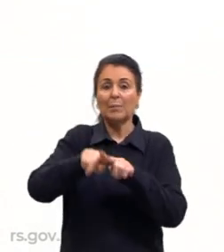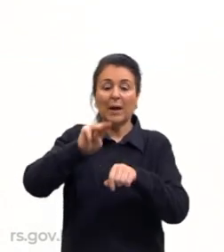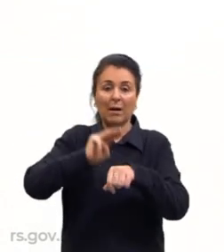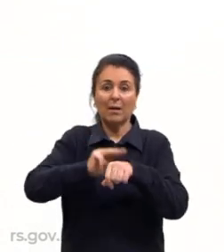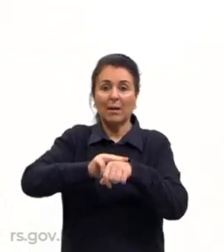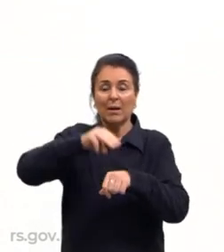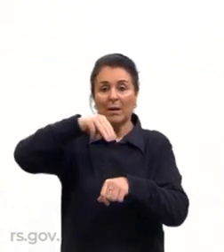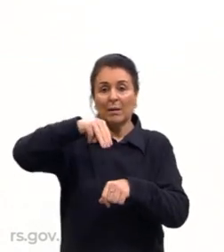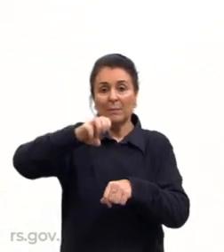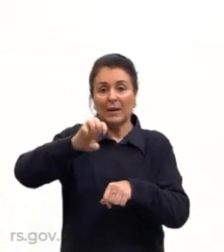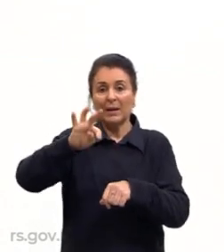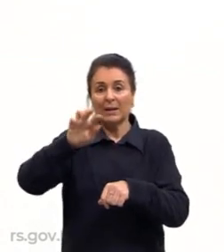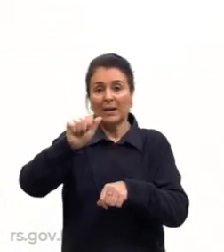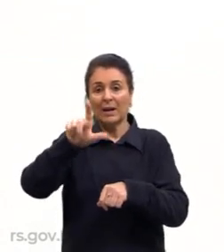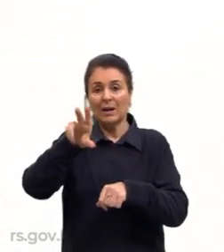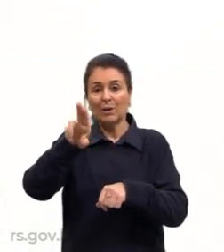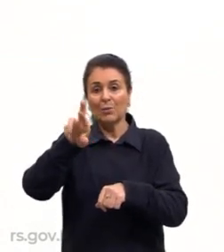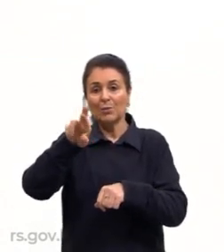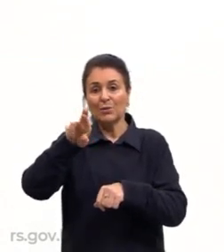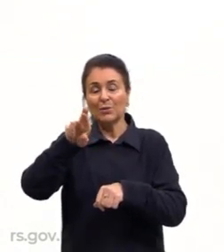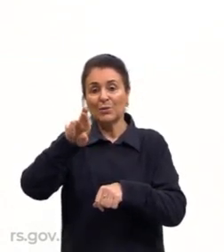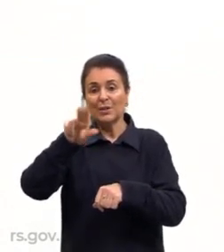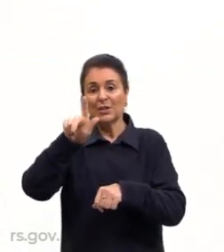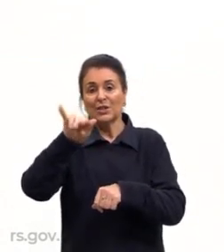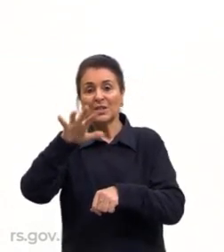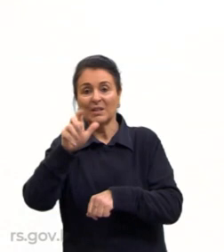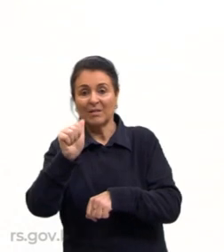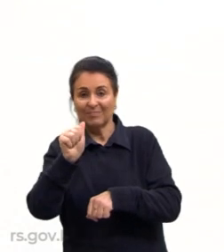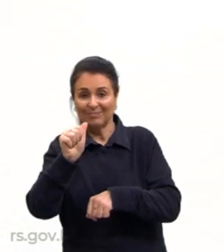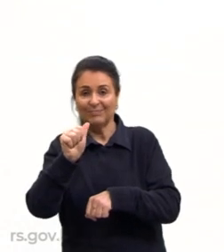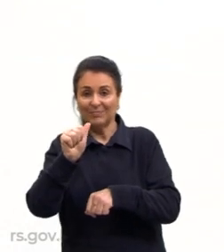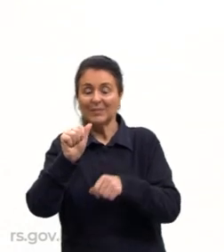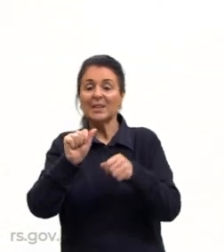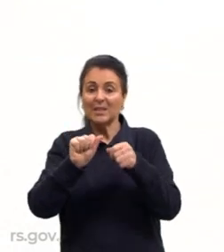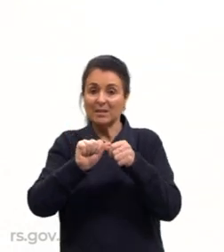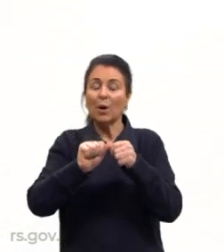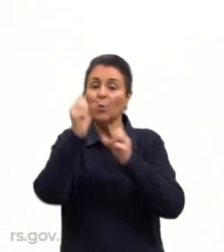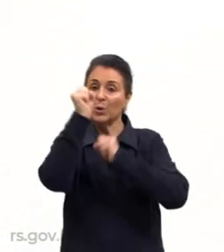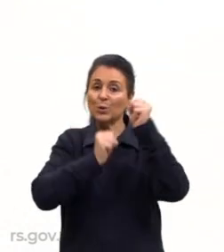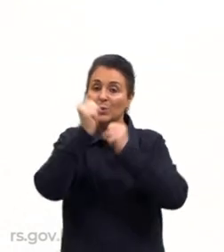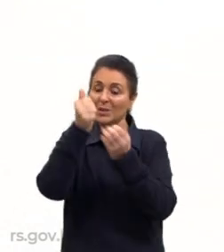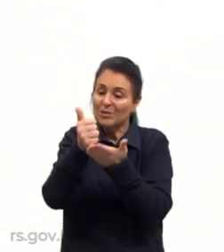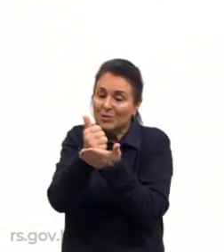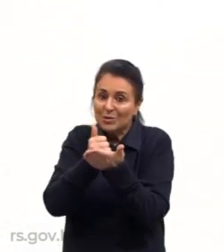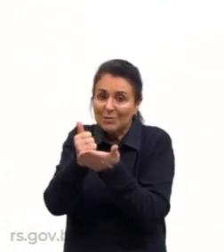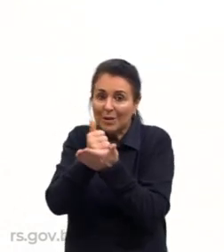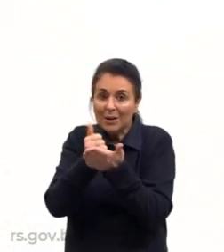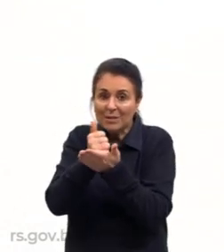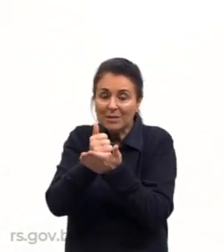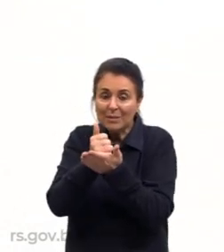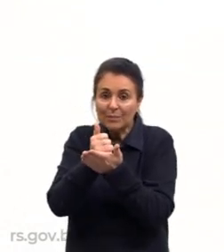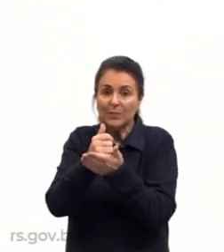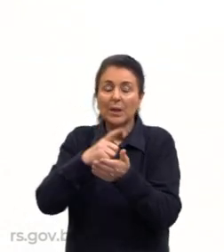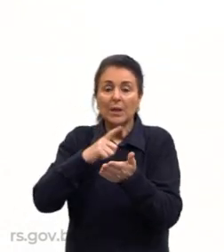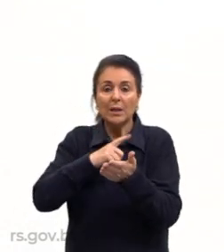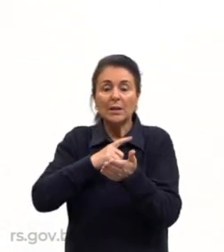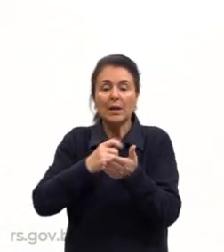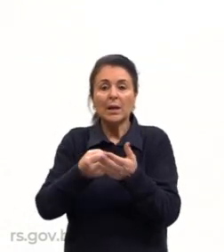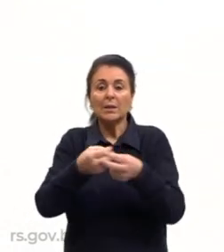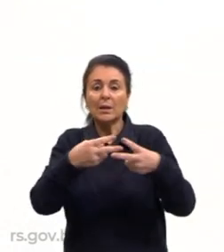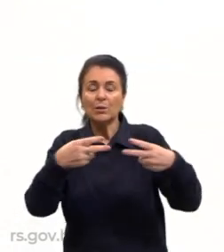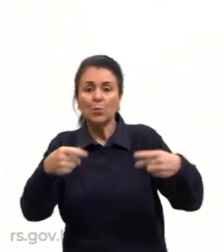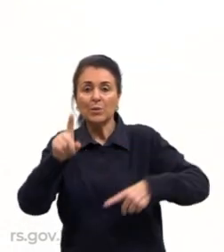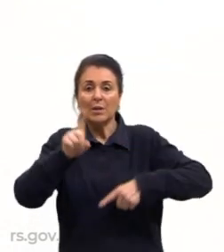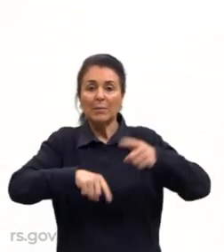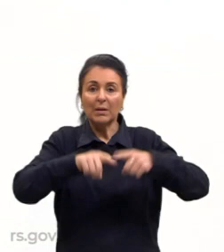questão da base para as outras. E aí nós temos essas de bens intermediários e de bens